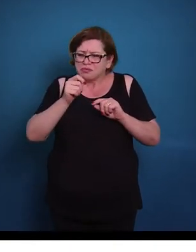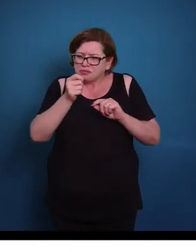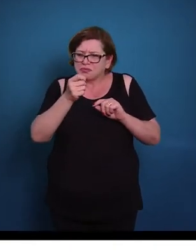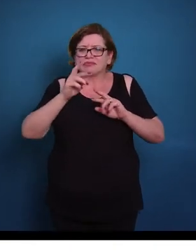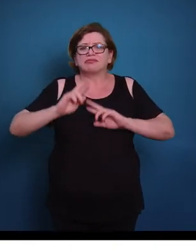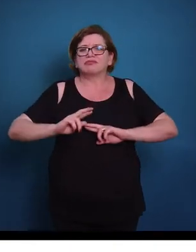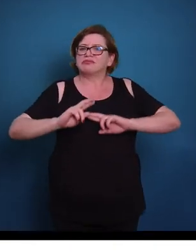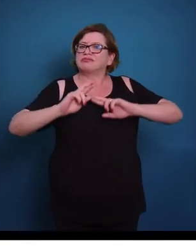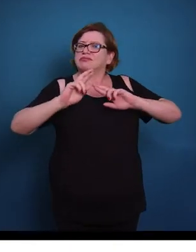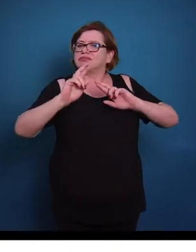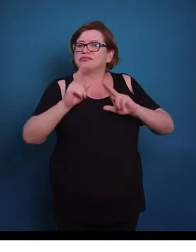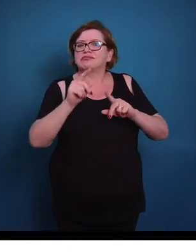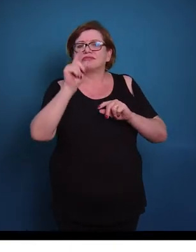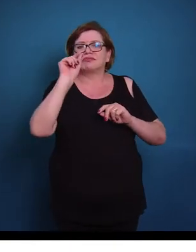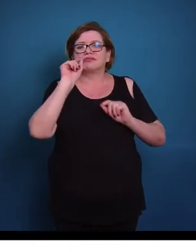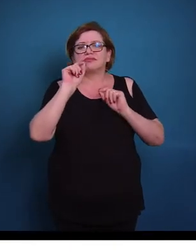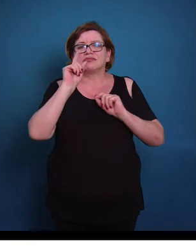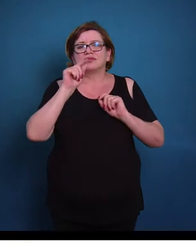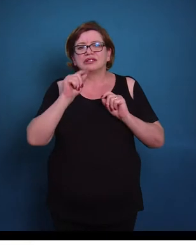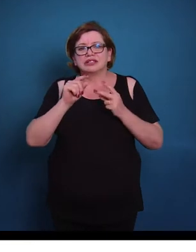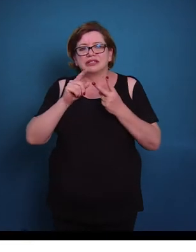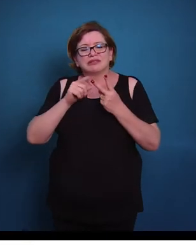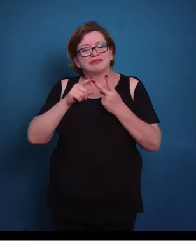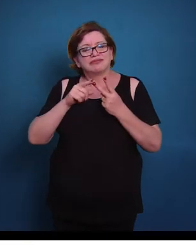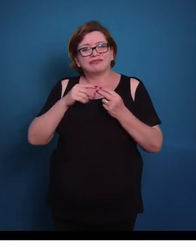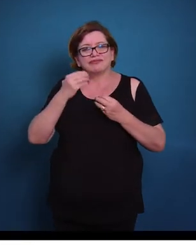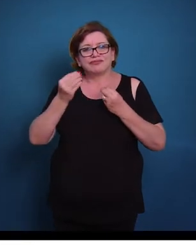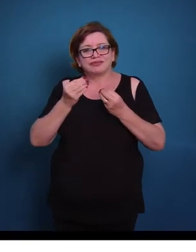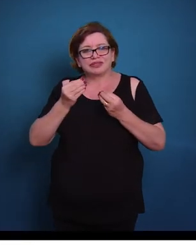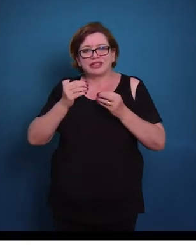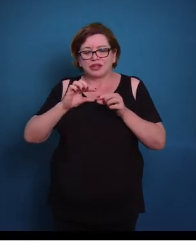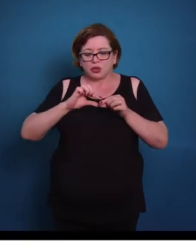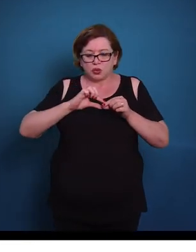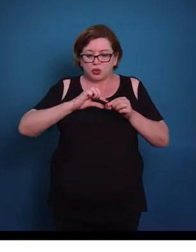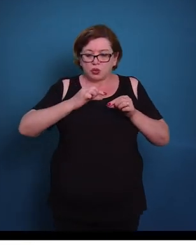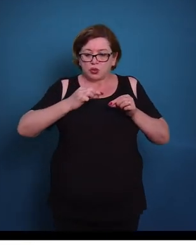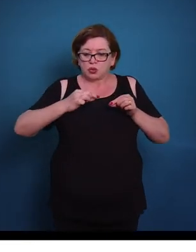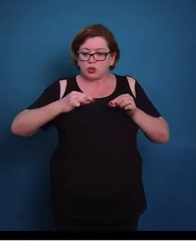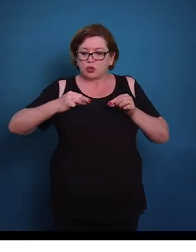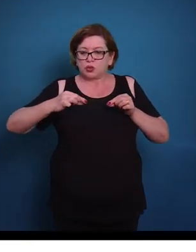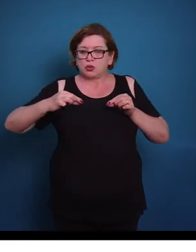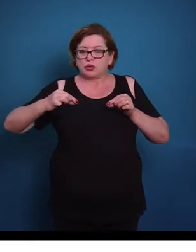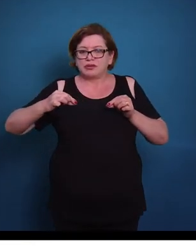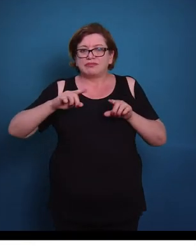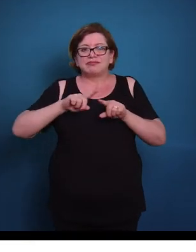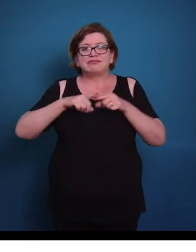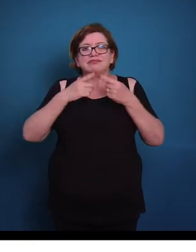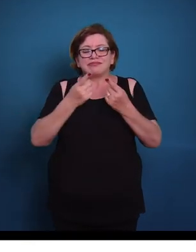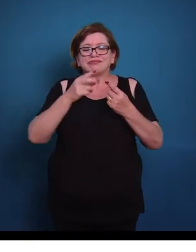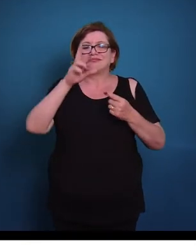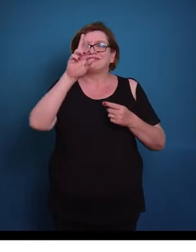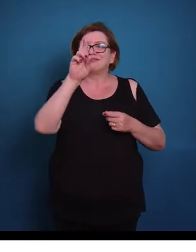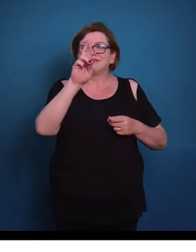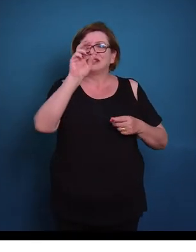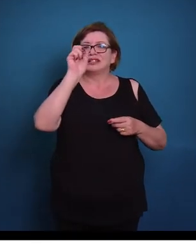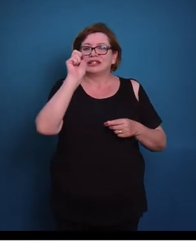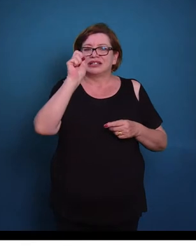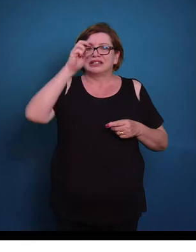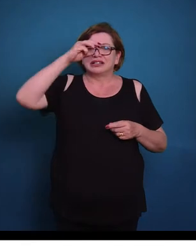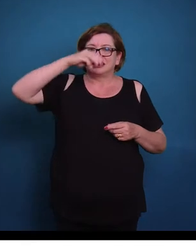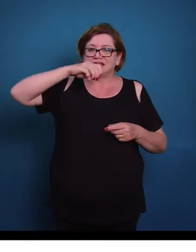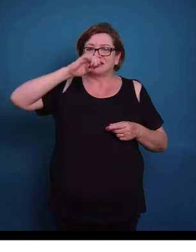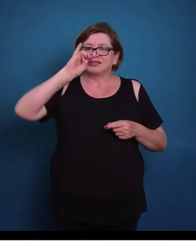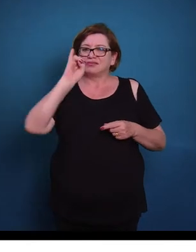né? A única diferença é que no caso desse músculo nós vamos ter fibras longas, mas essas fibras elas são ramificadas. Então uma